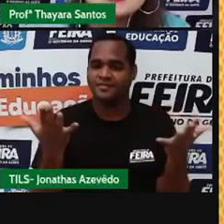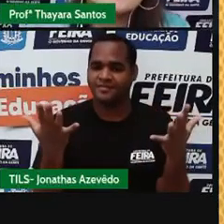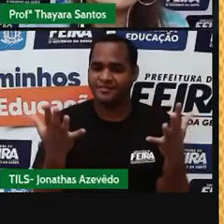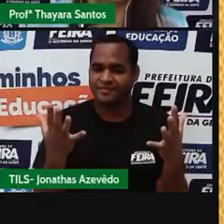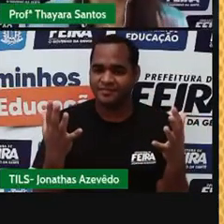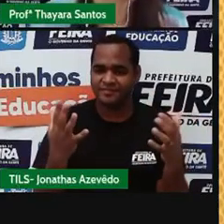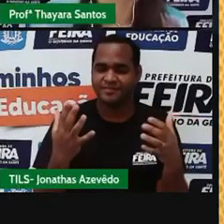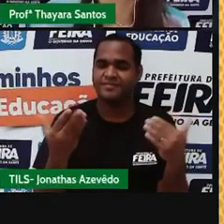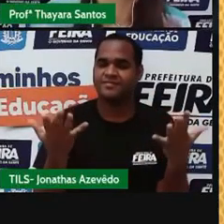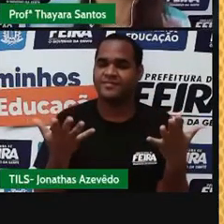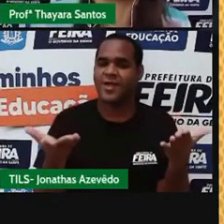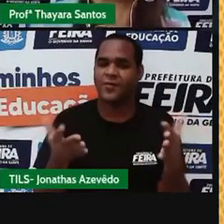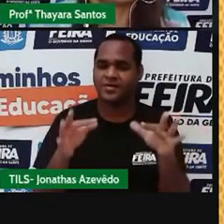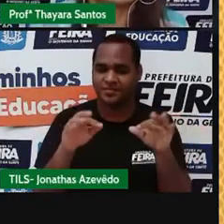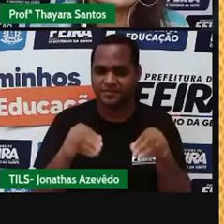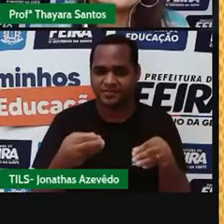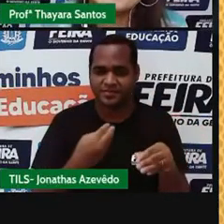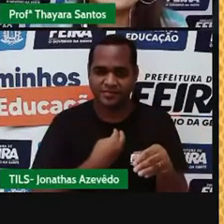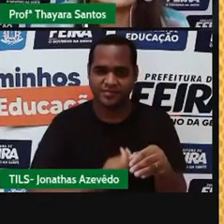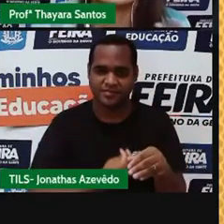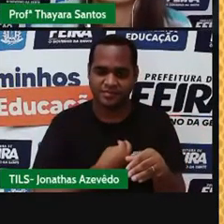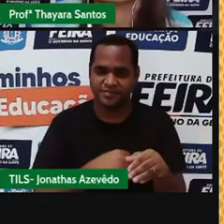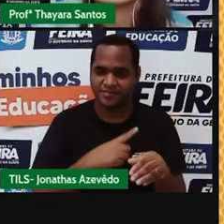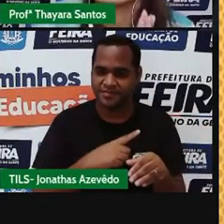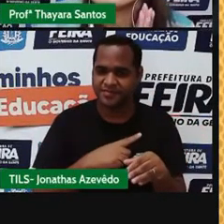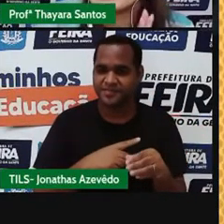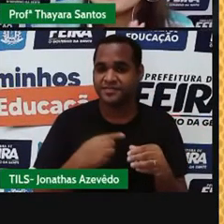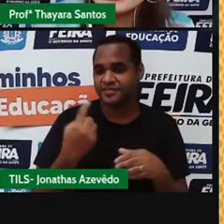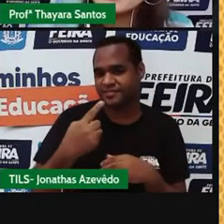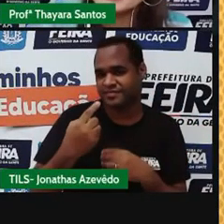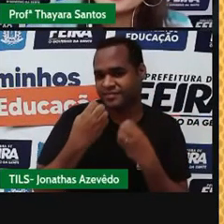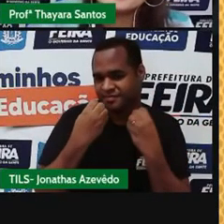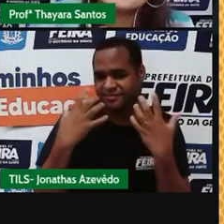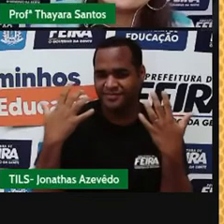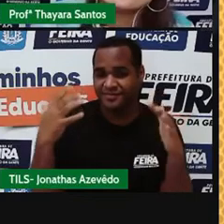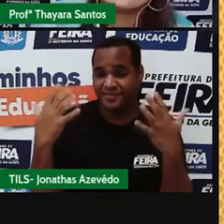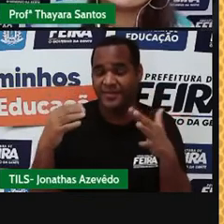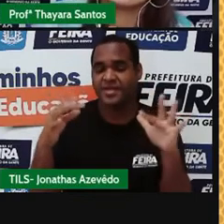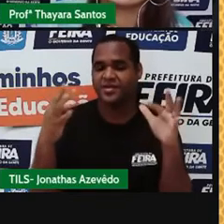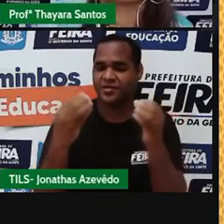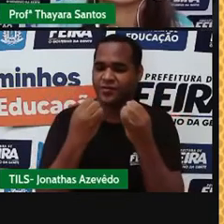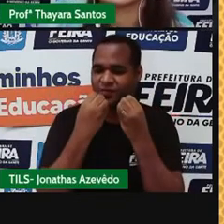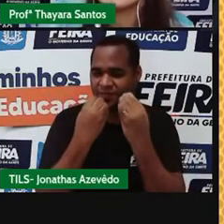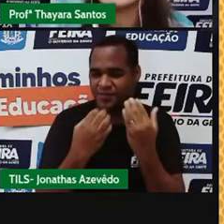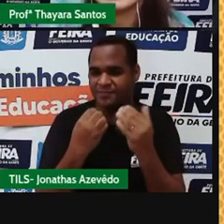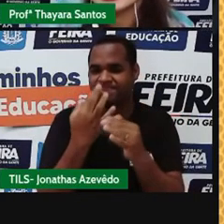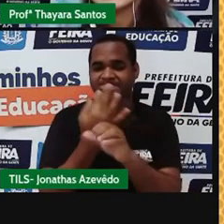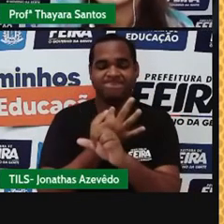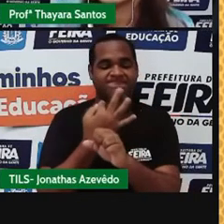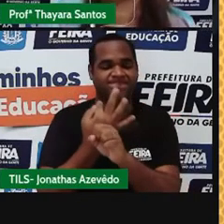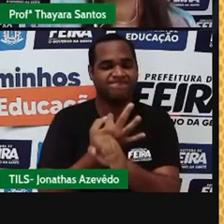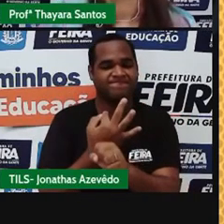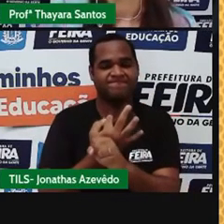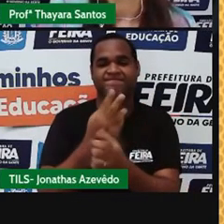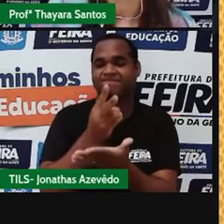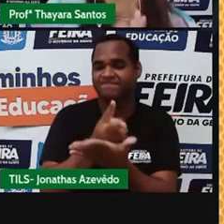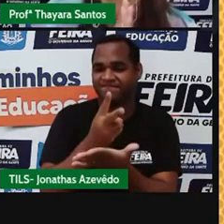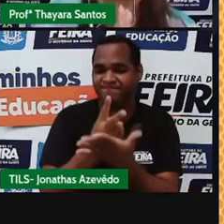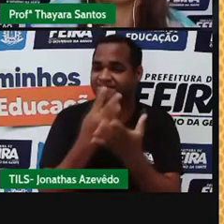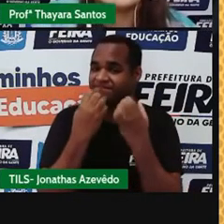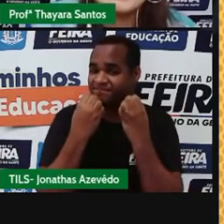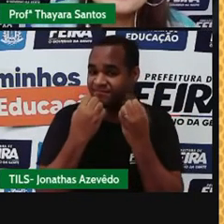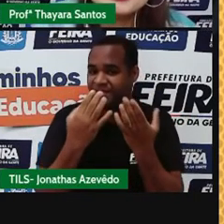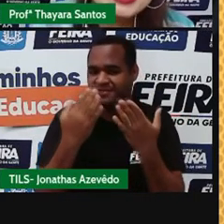gente está aqui concluindo o nosso ano leitivo. Primeiro, quero dar os parabéns para todo mundo que ficou até aqui com a gente. E